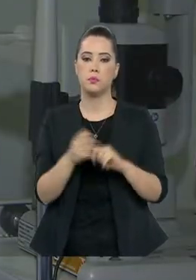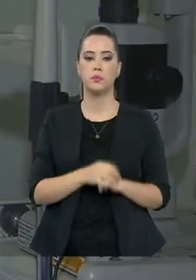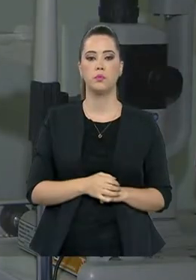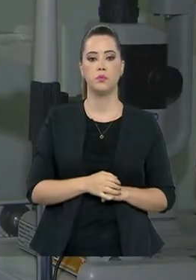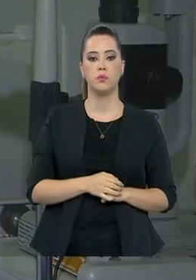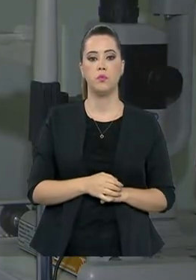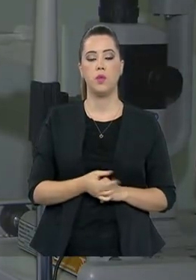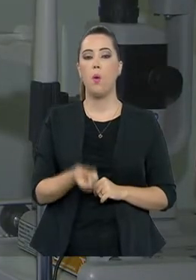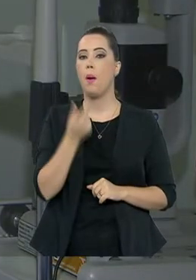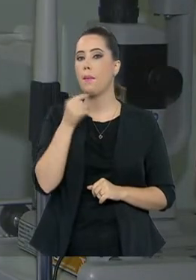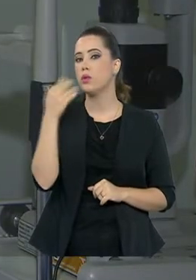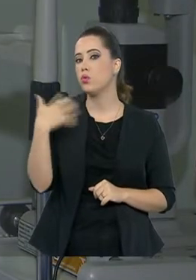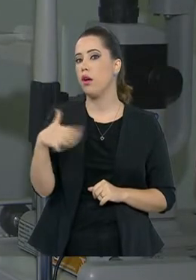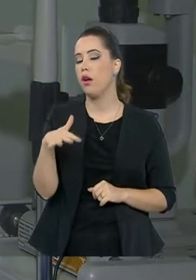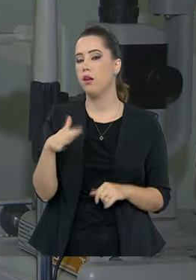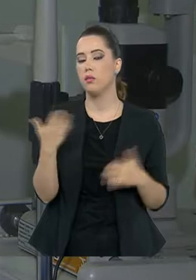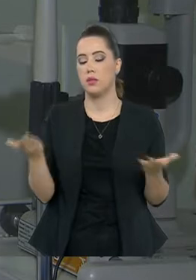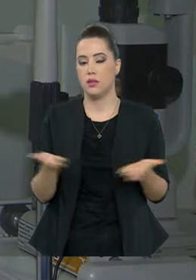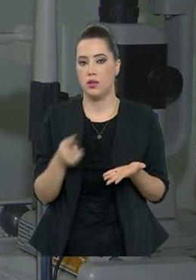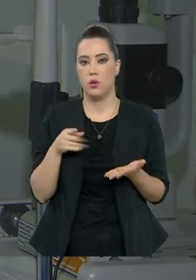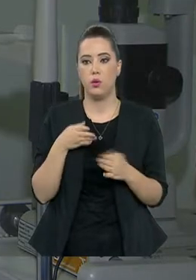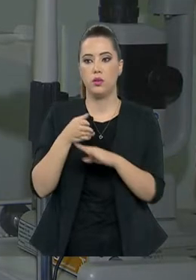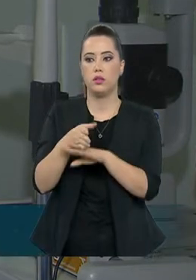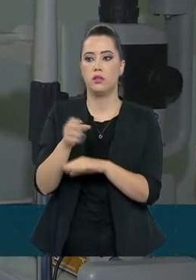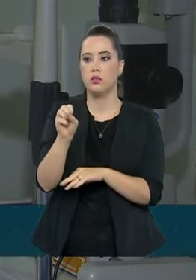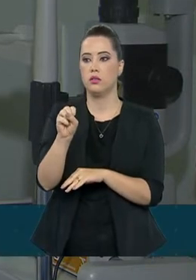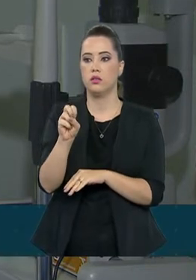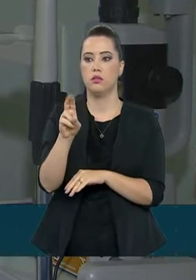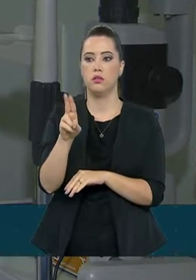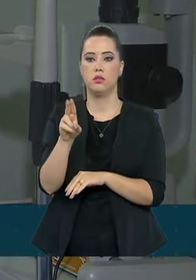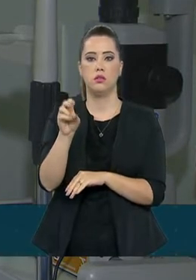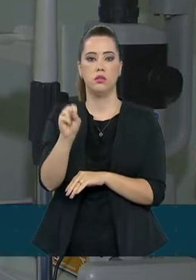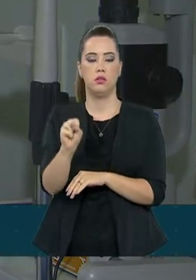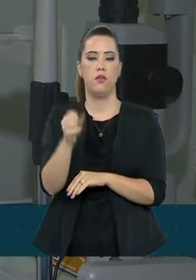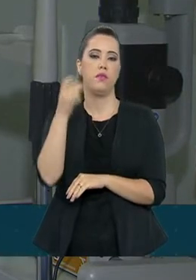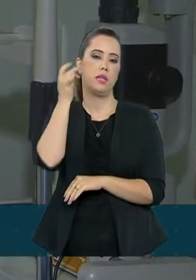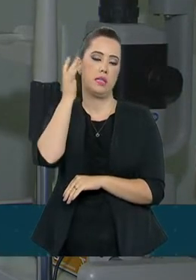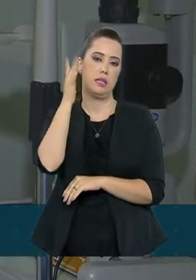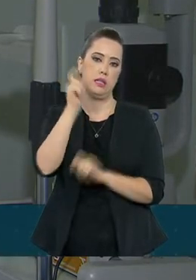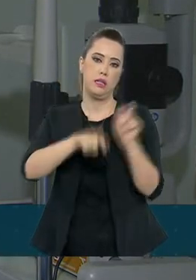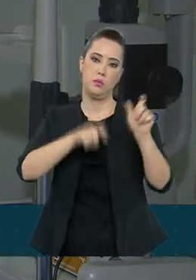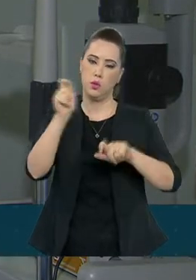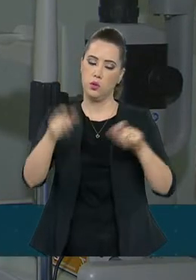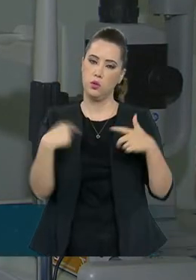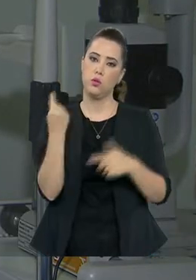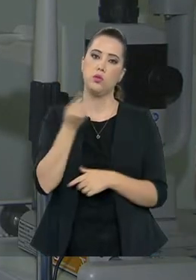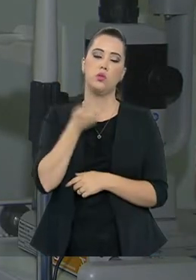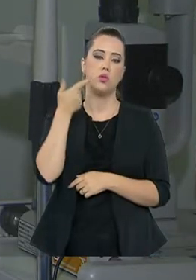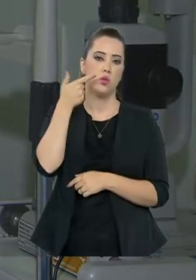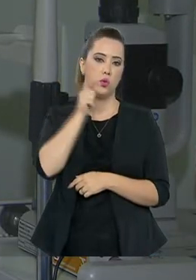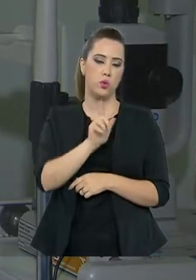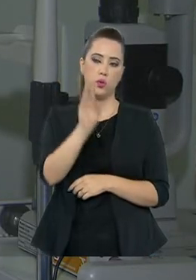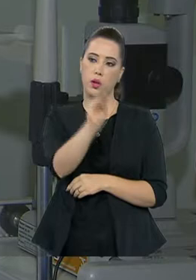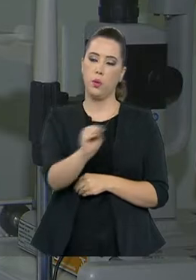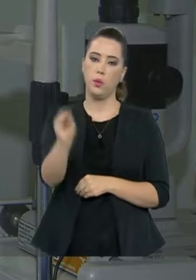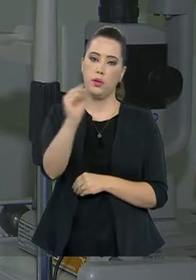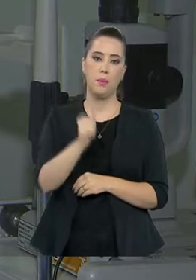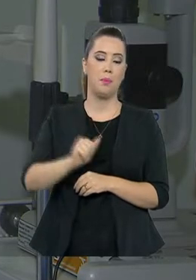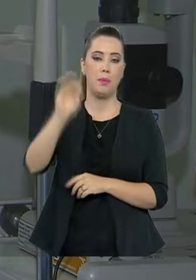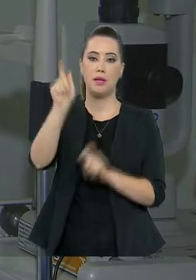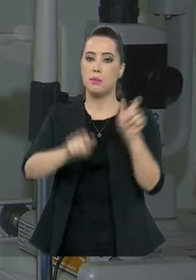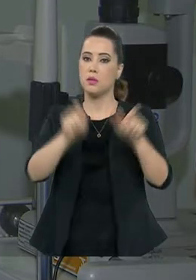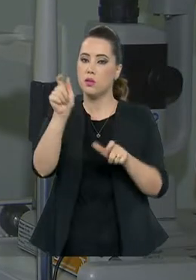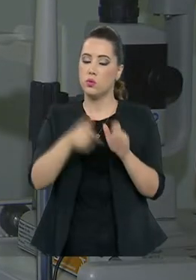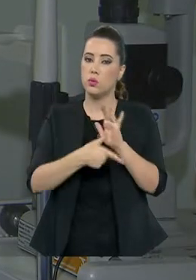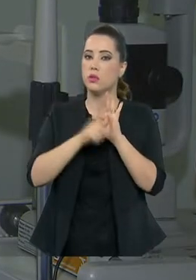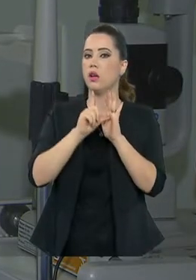tratamento caro e agora, entrando no SUS, isso vai facilitar muito a esses pacientes e a gente vai conseguir tratar muito mais pacientes